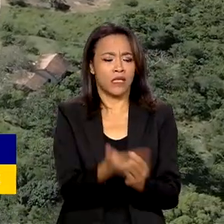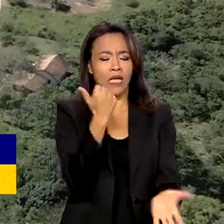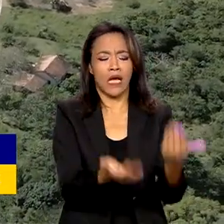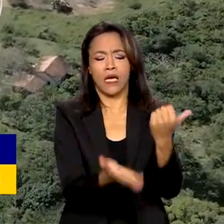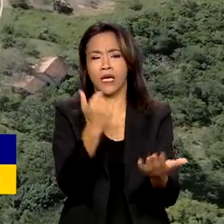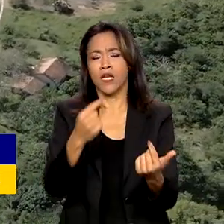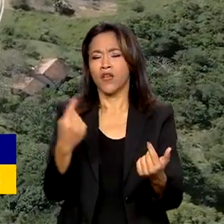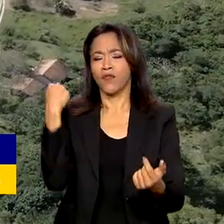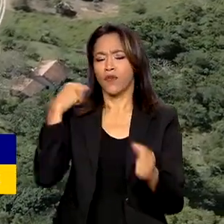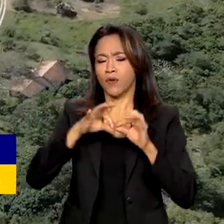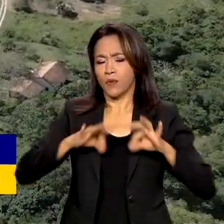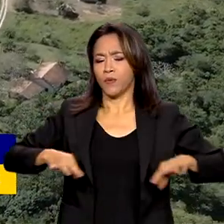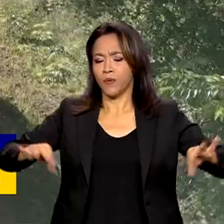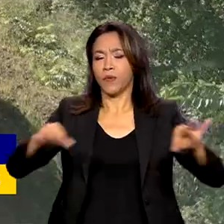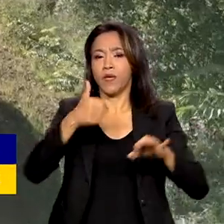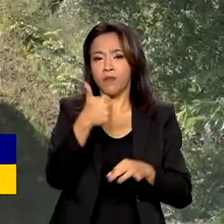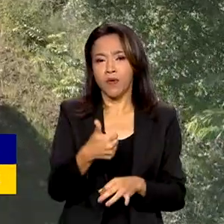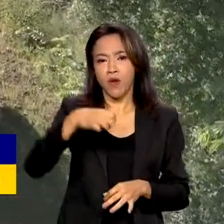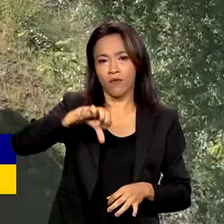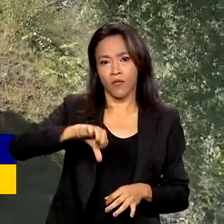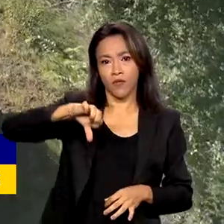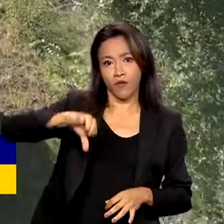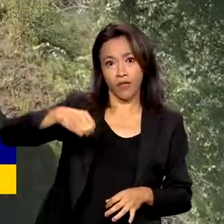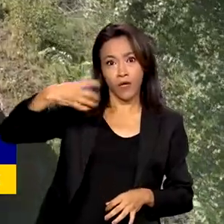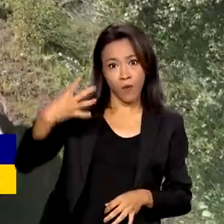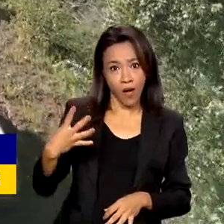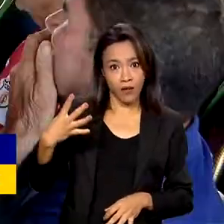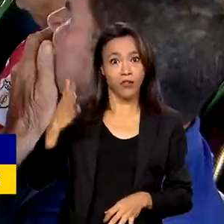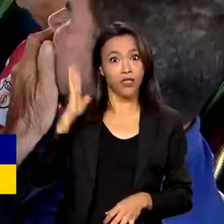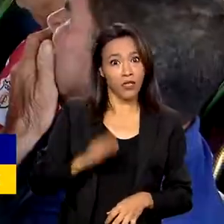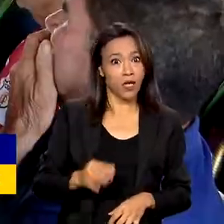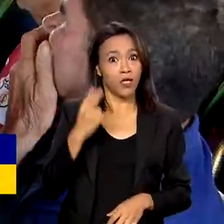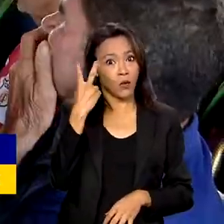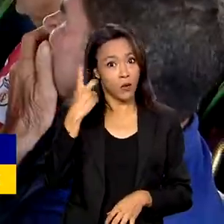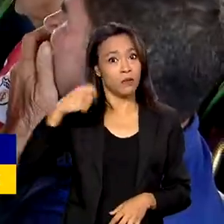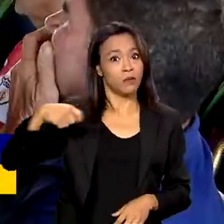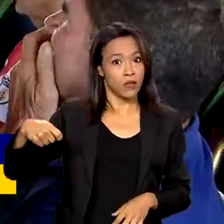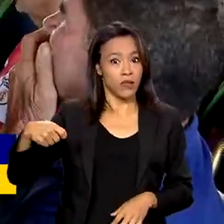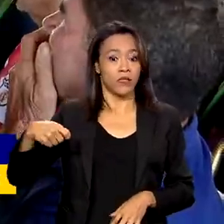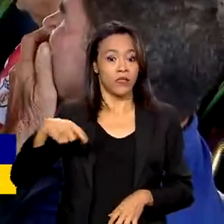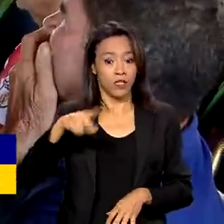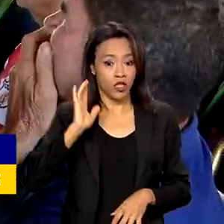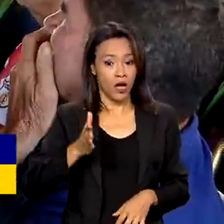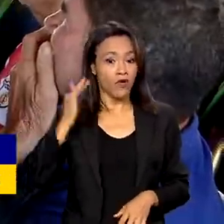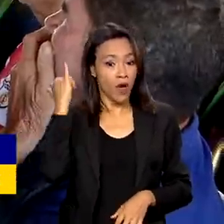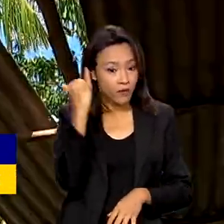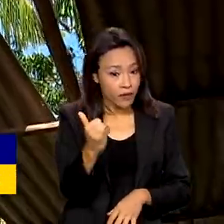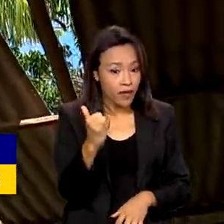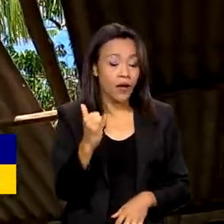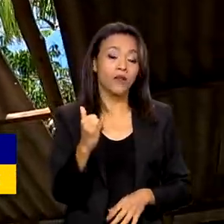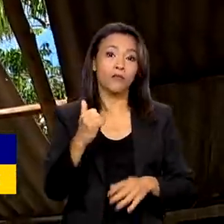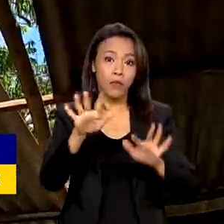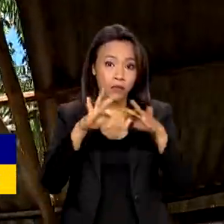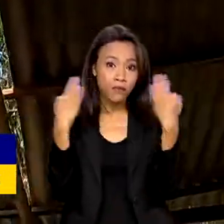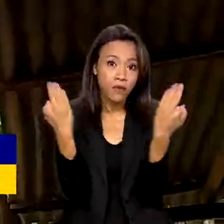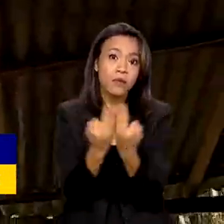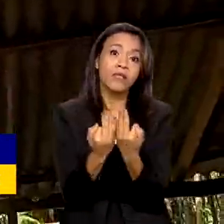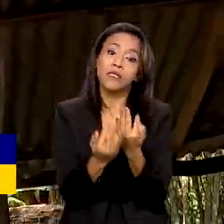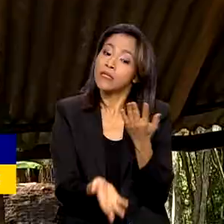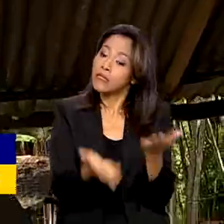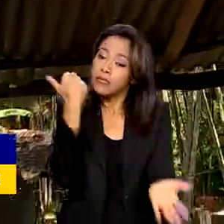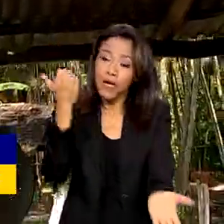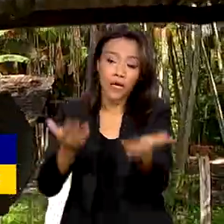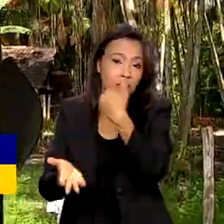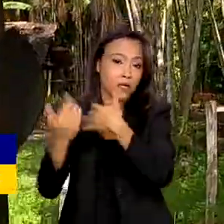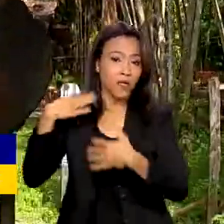1994 já está no segundo mês. Inicialmente, foi dado um prazo para a saída voluntária